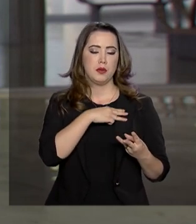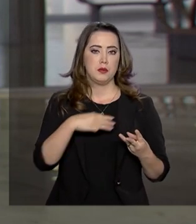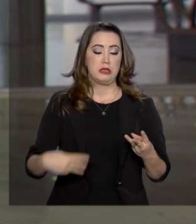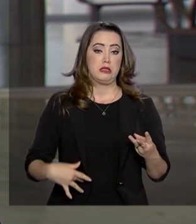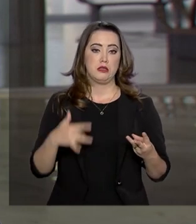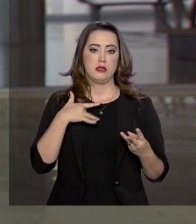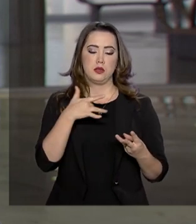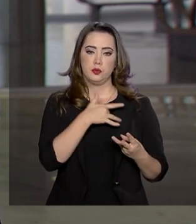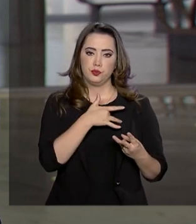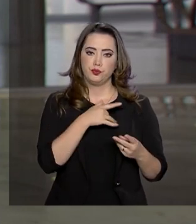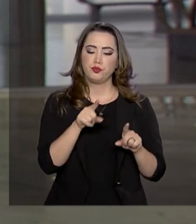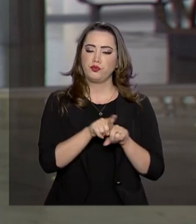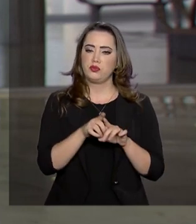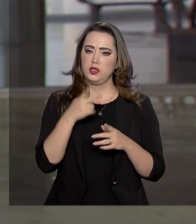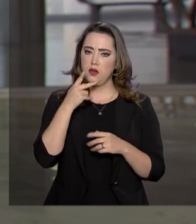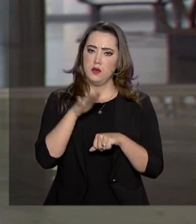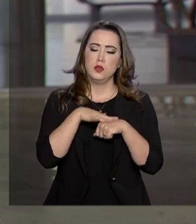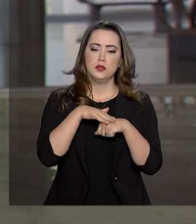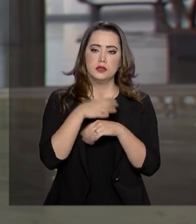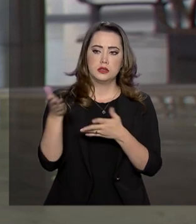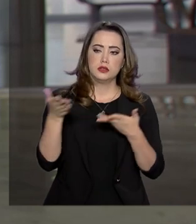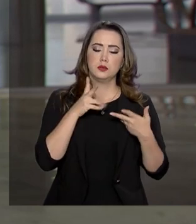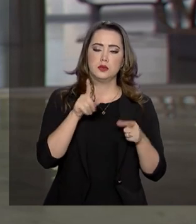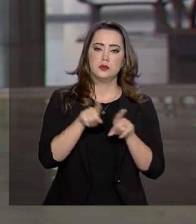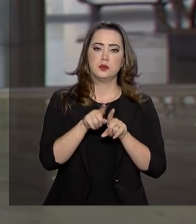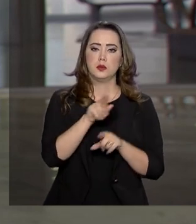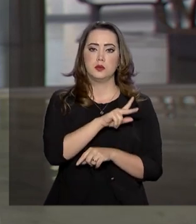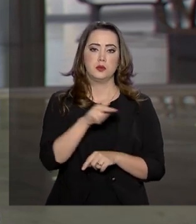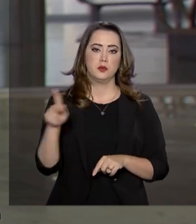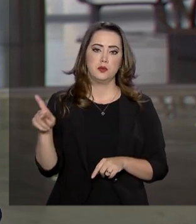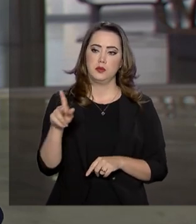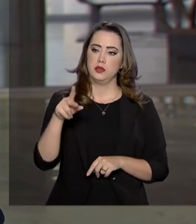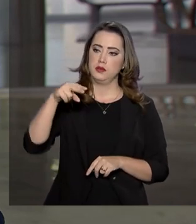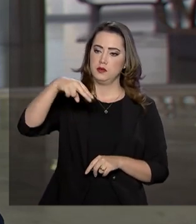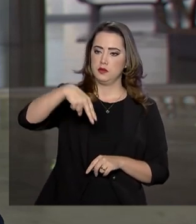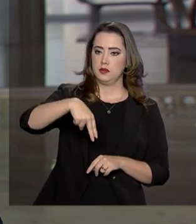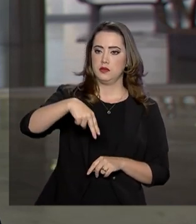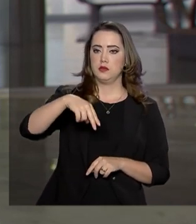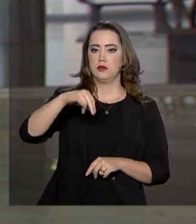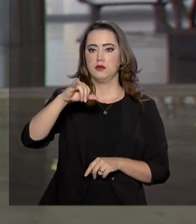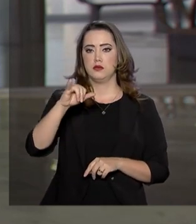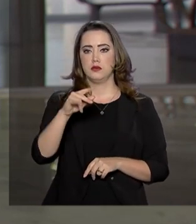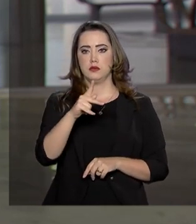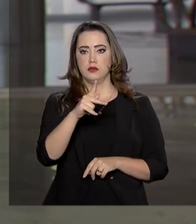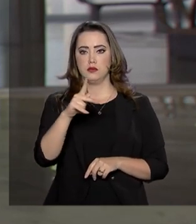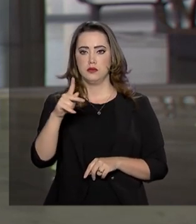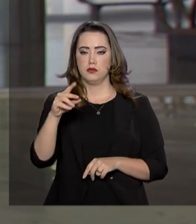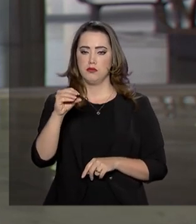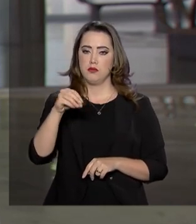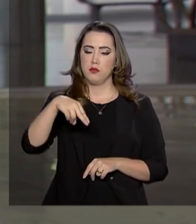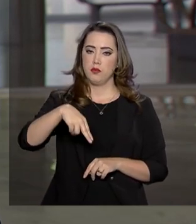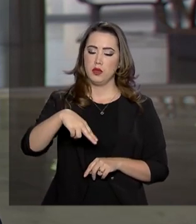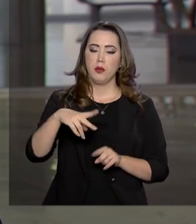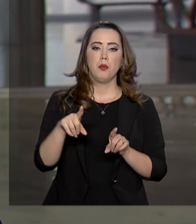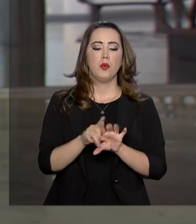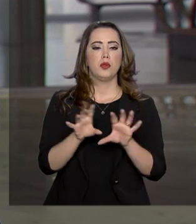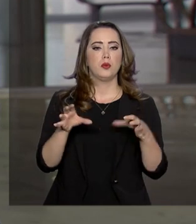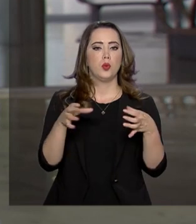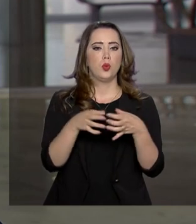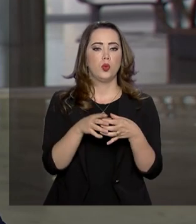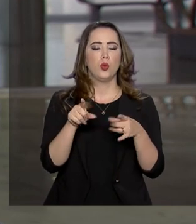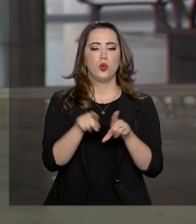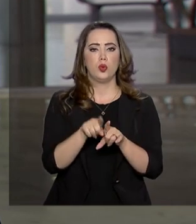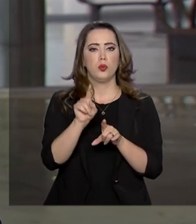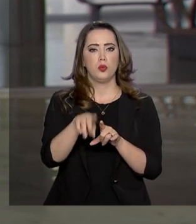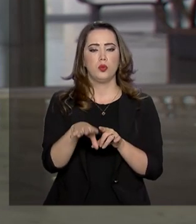Durante essa conversa, ele também recebeu o presidente da Fundação Nipom e embaixador da Boa Vontade da Organização Mundial da Saúde,